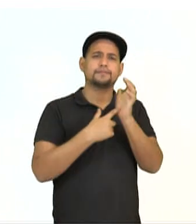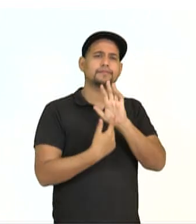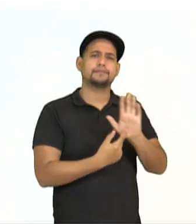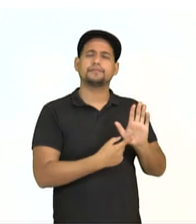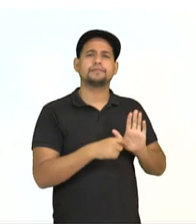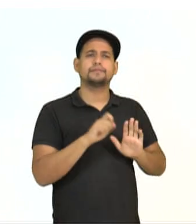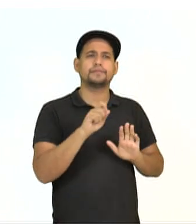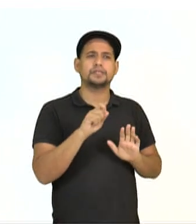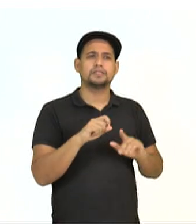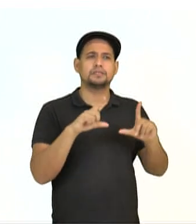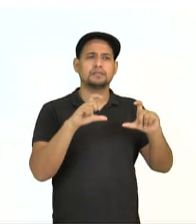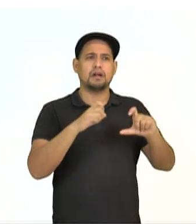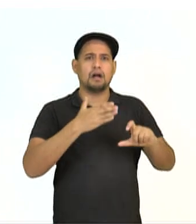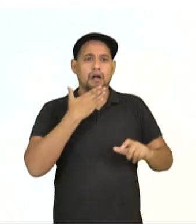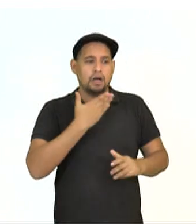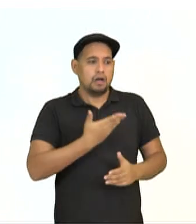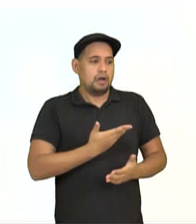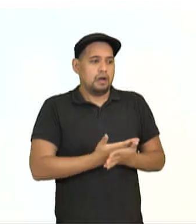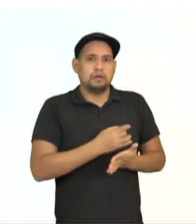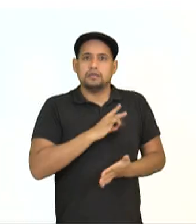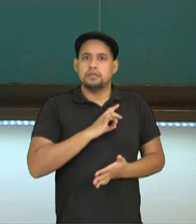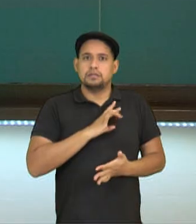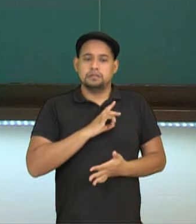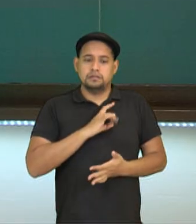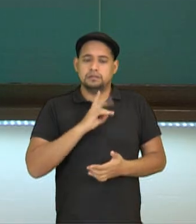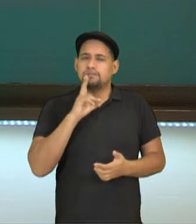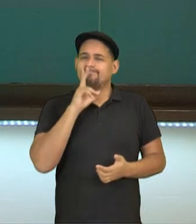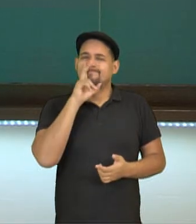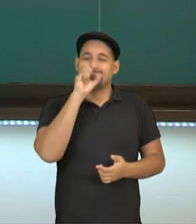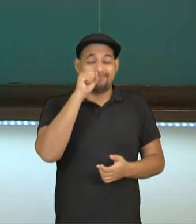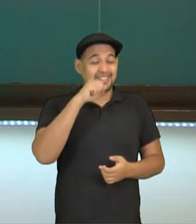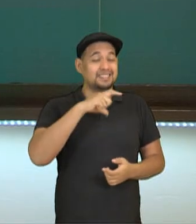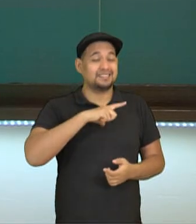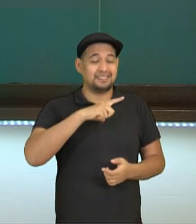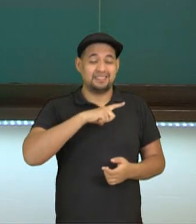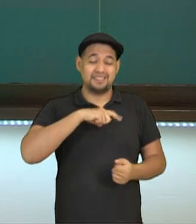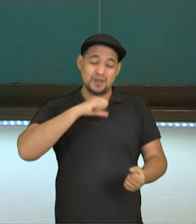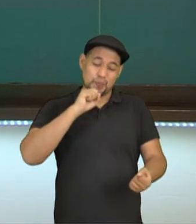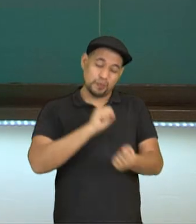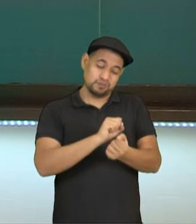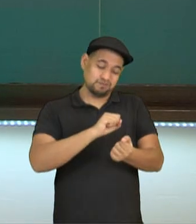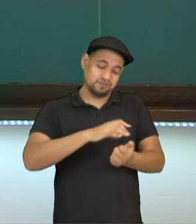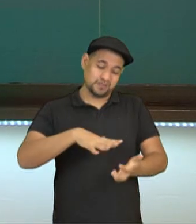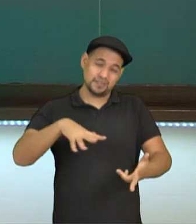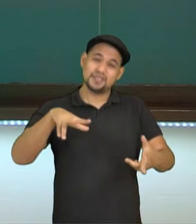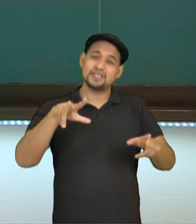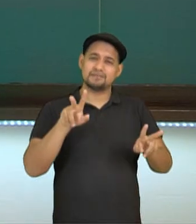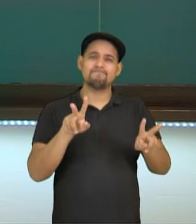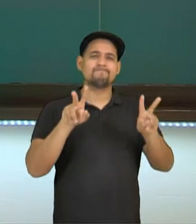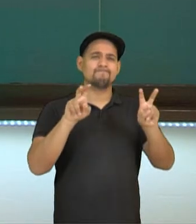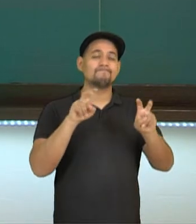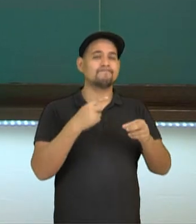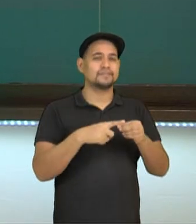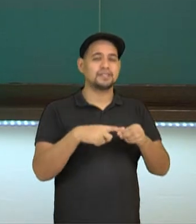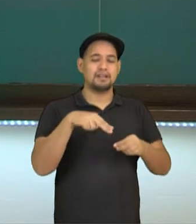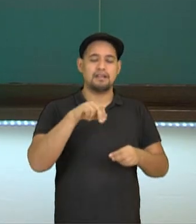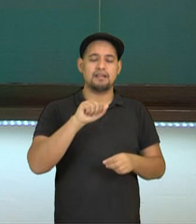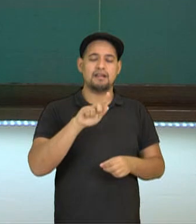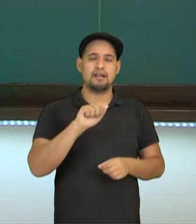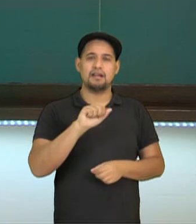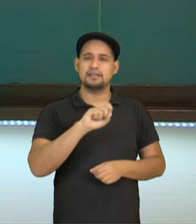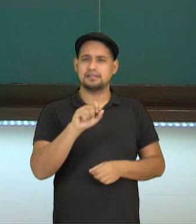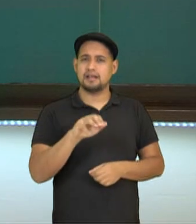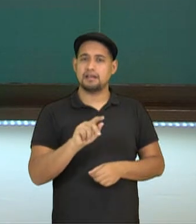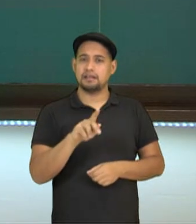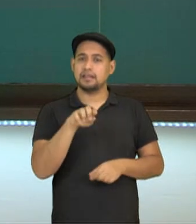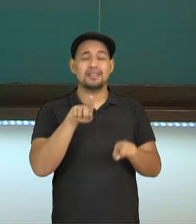uma imagem assustadora do poder dessa bomba atômica sobre Nagasaki. Com isso, depois